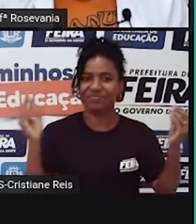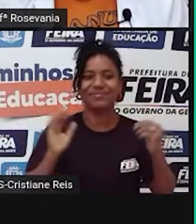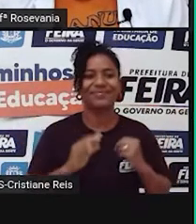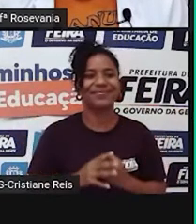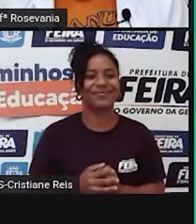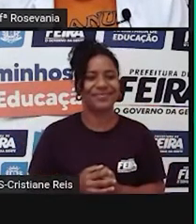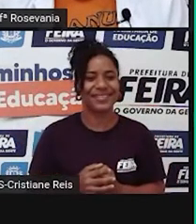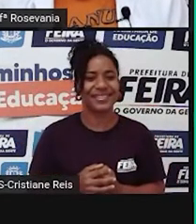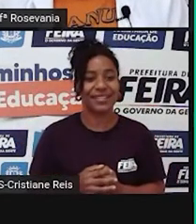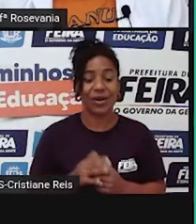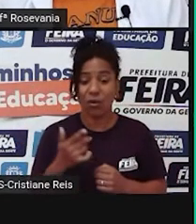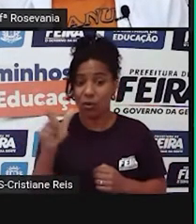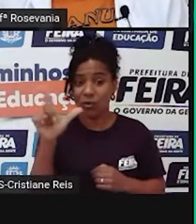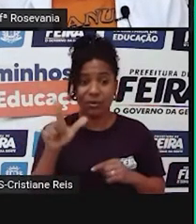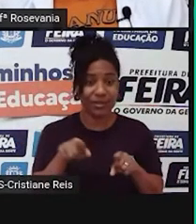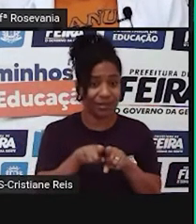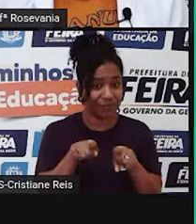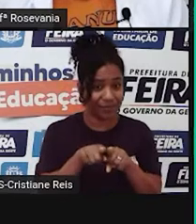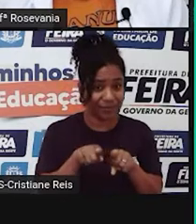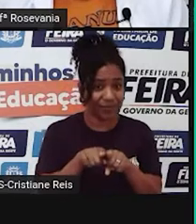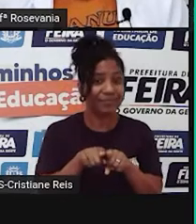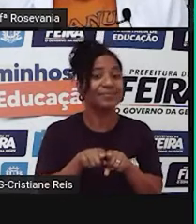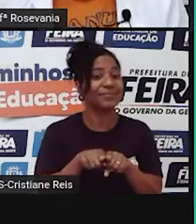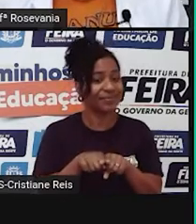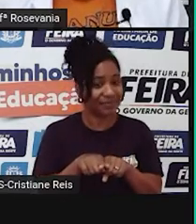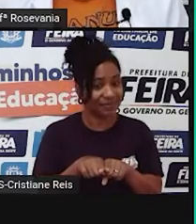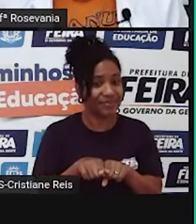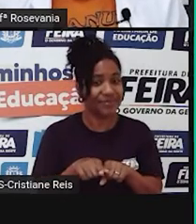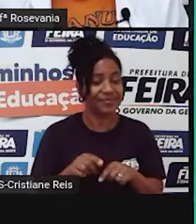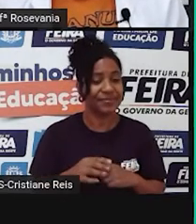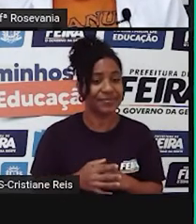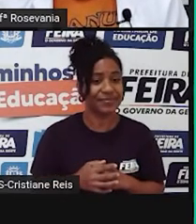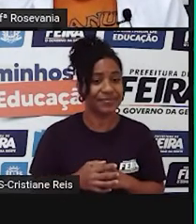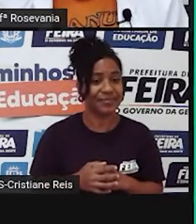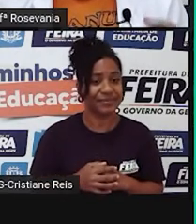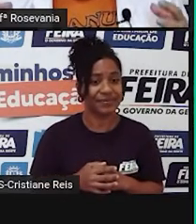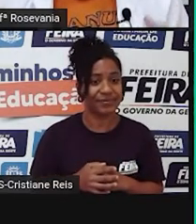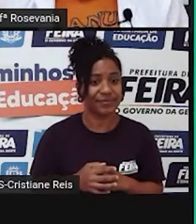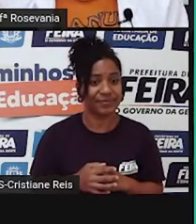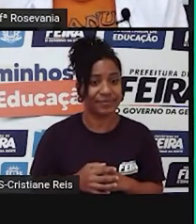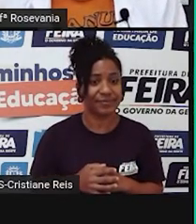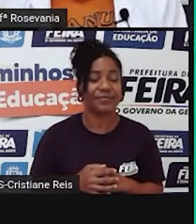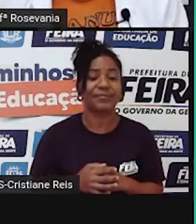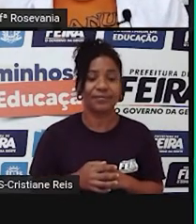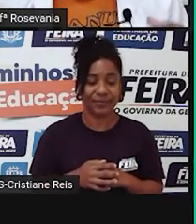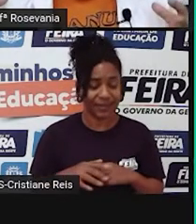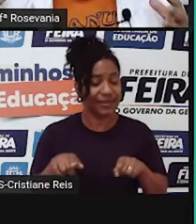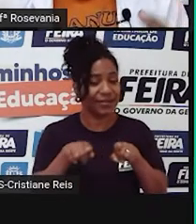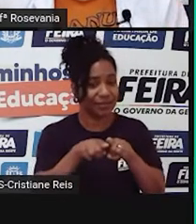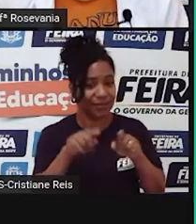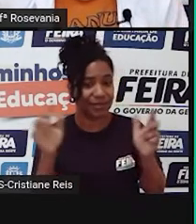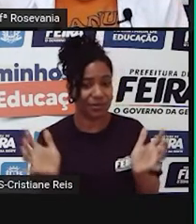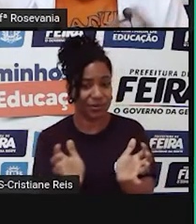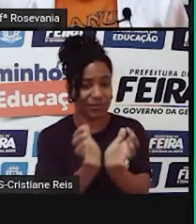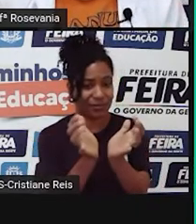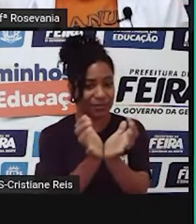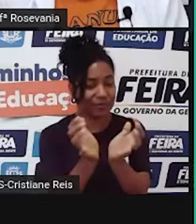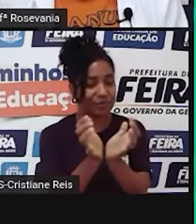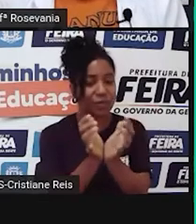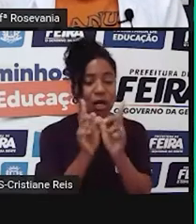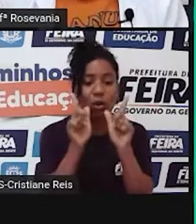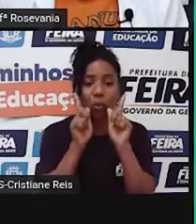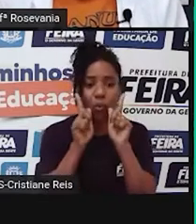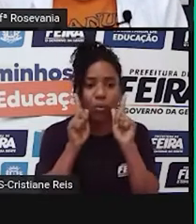atenção aqui também é a questão, né, de comunidade, né, de grupo que